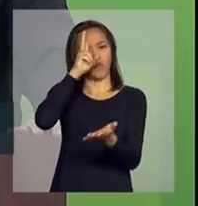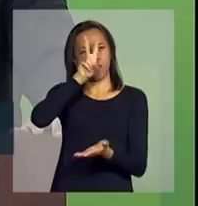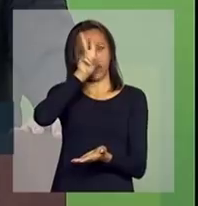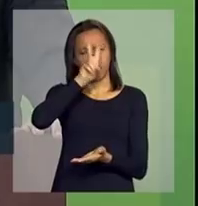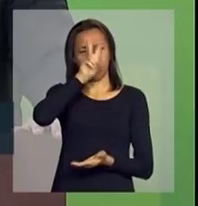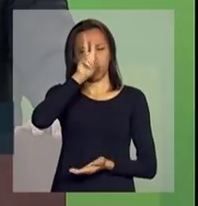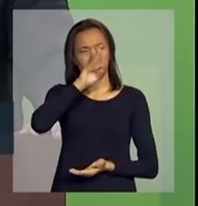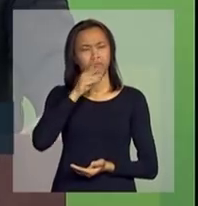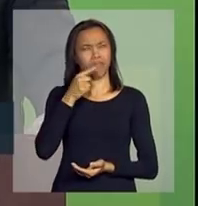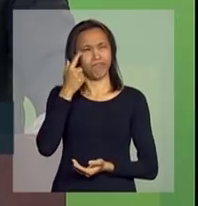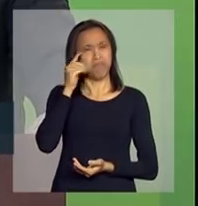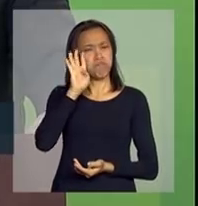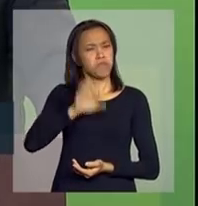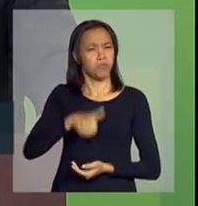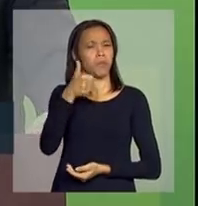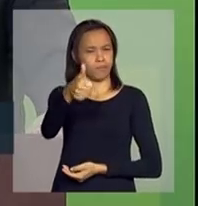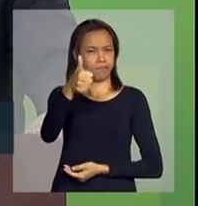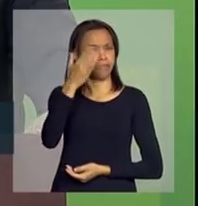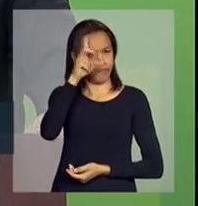muito bem